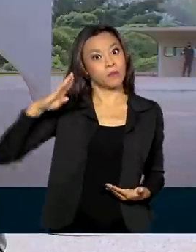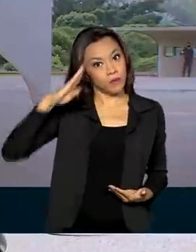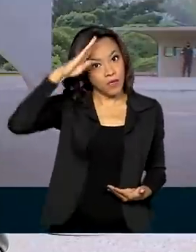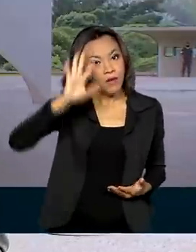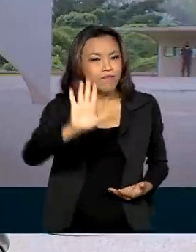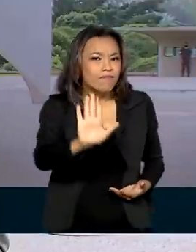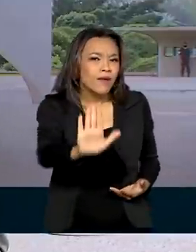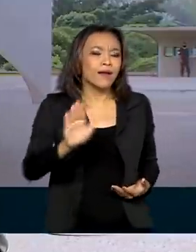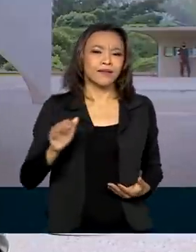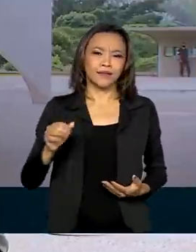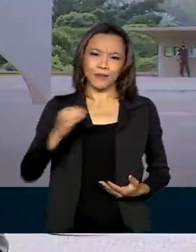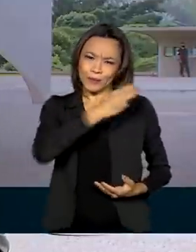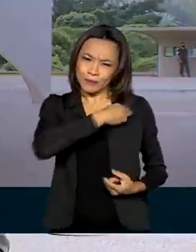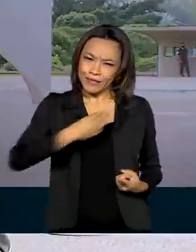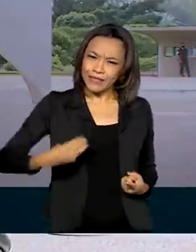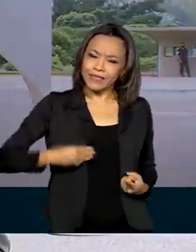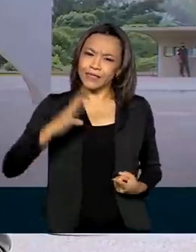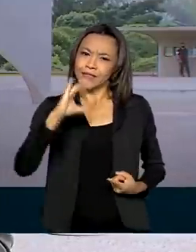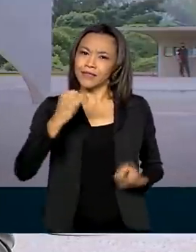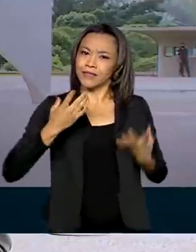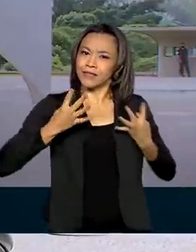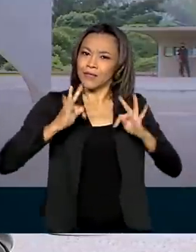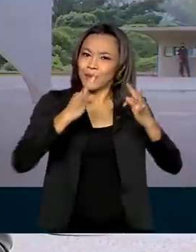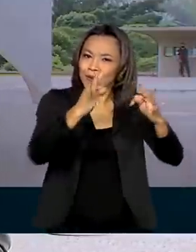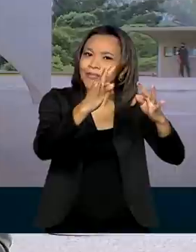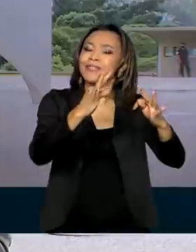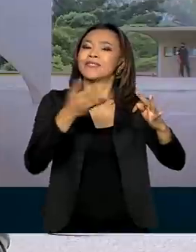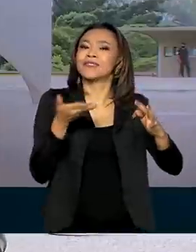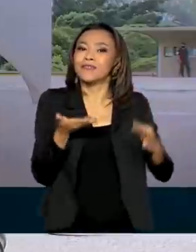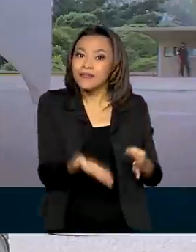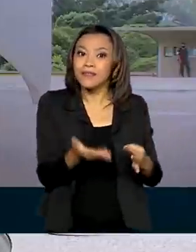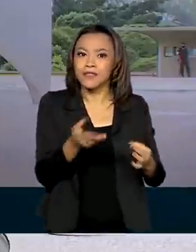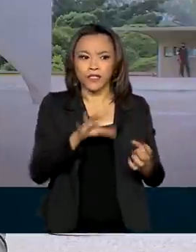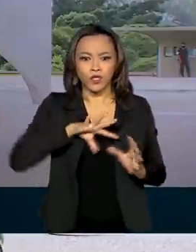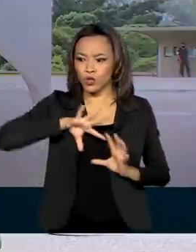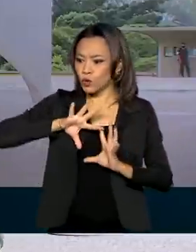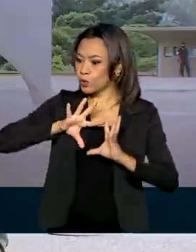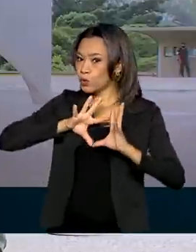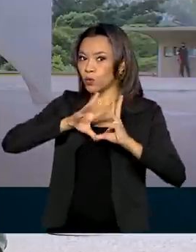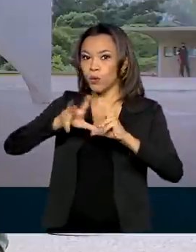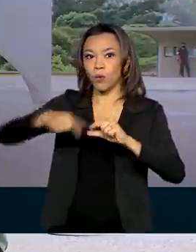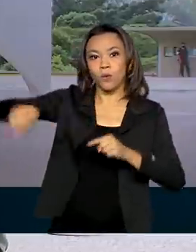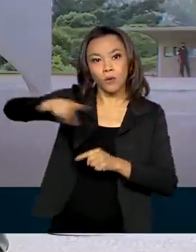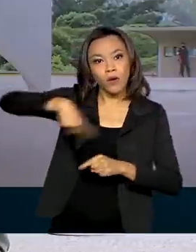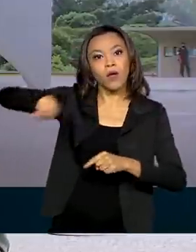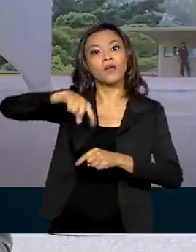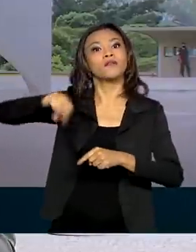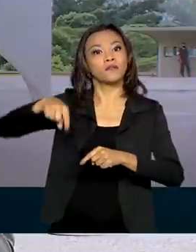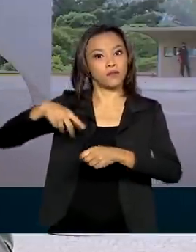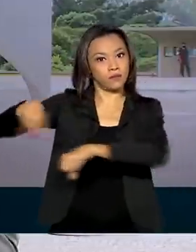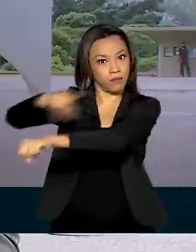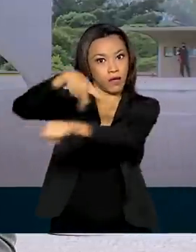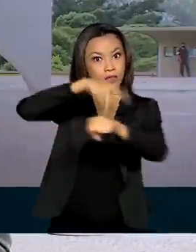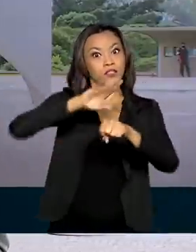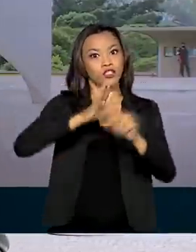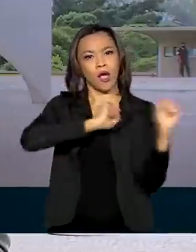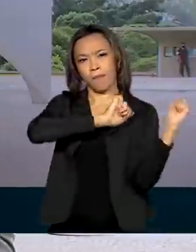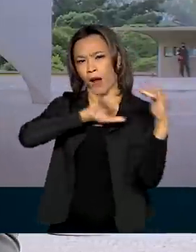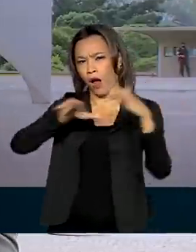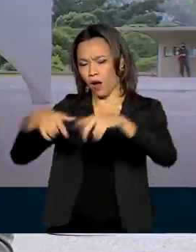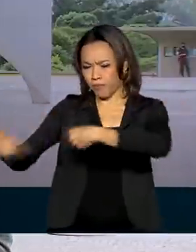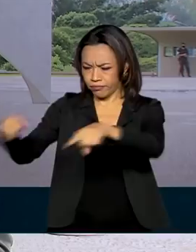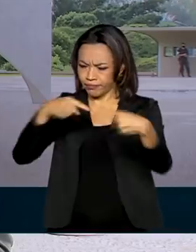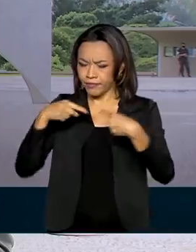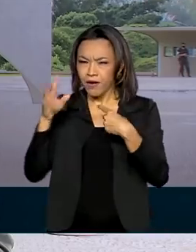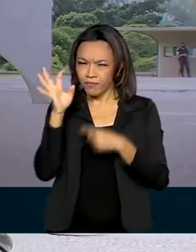mas os ministros da ciência, tecnologia e inovação de todos esses países que fazem parte desse grupo já começaram os debates.